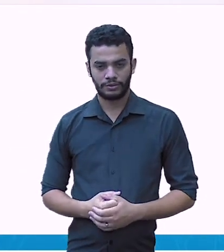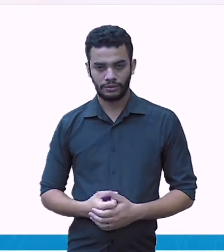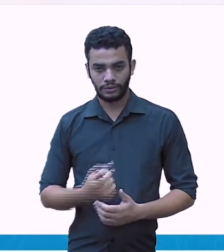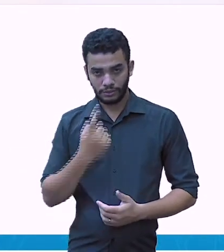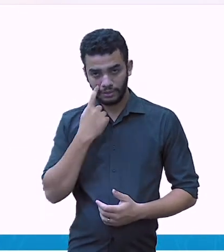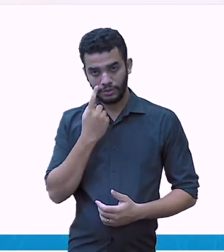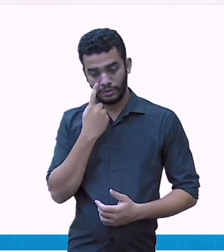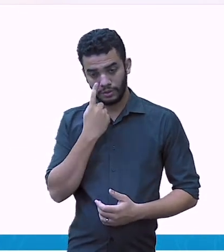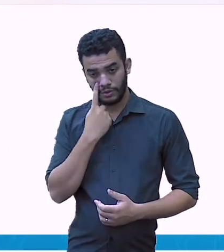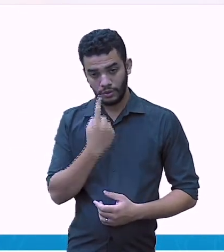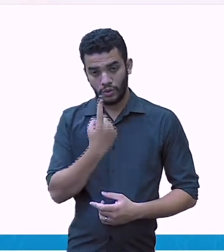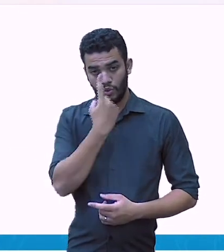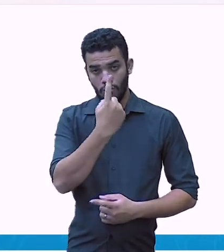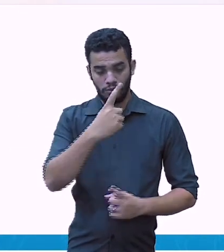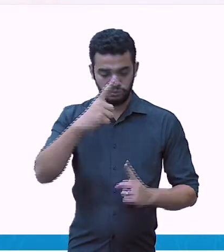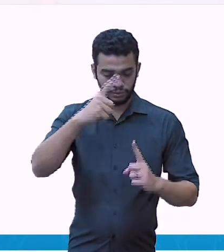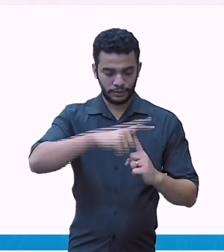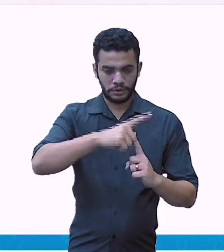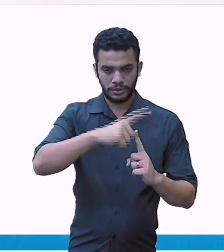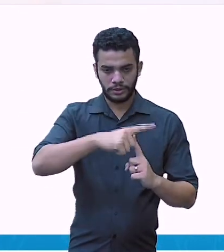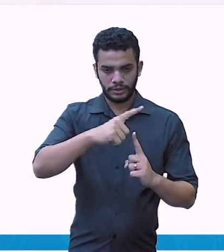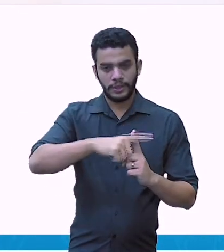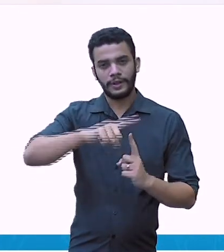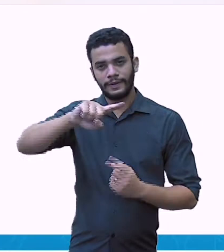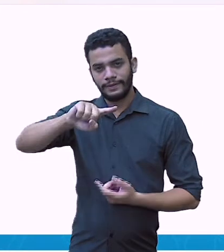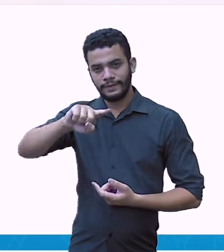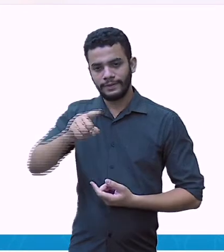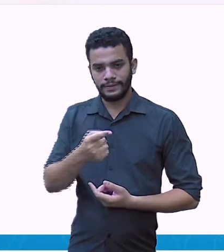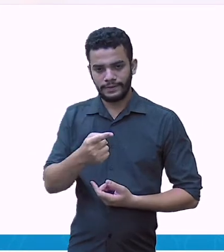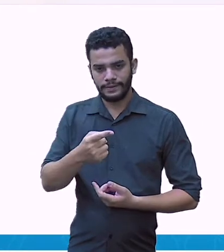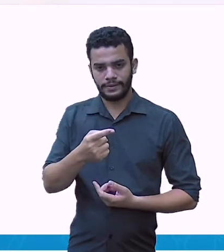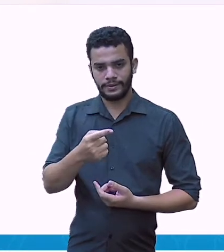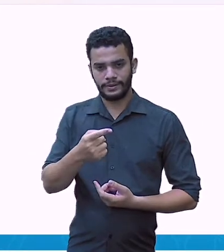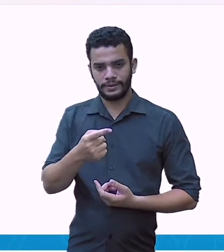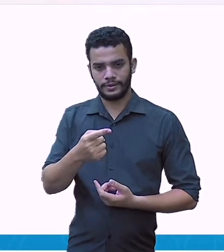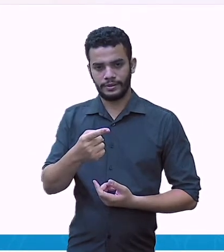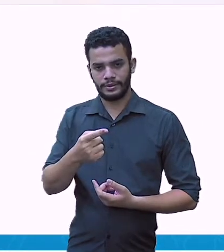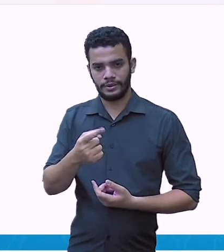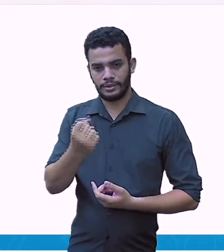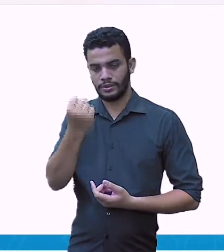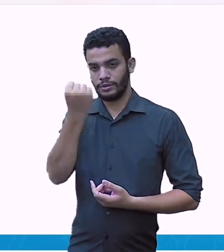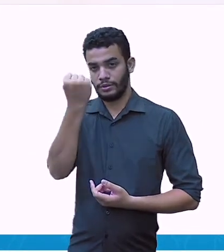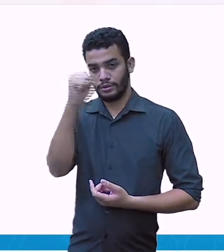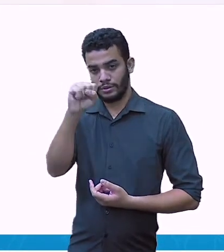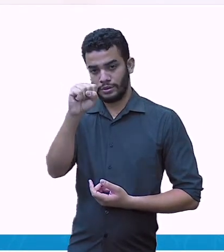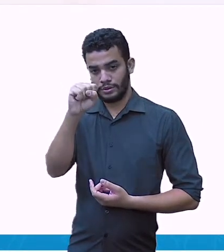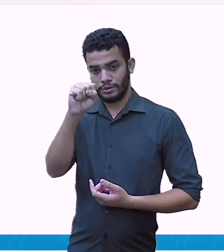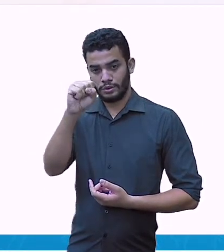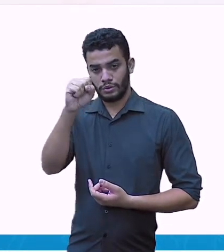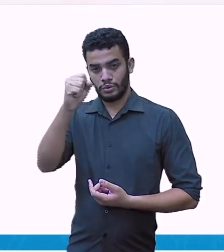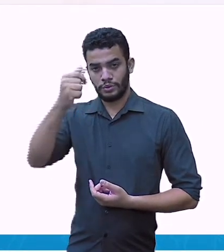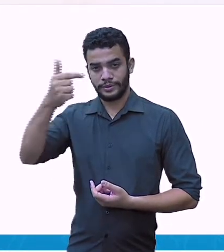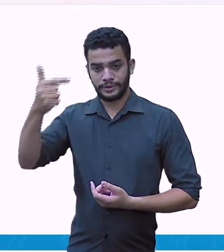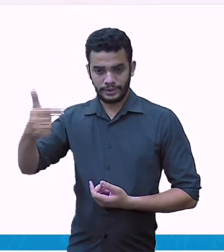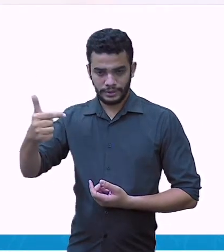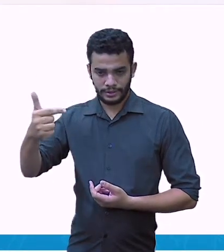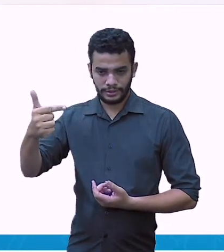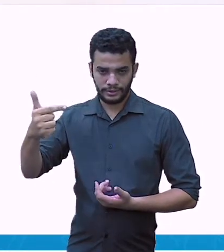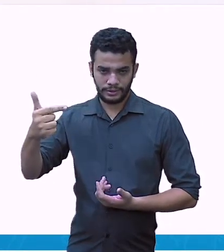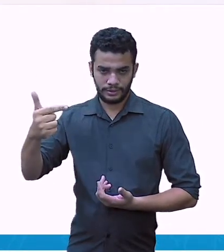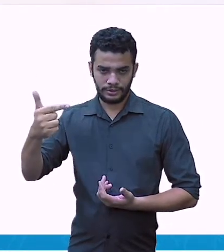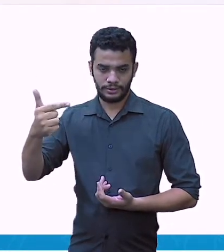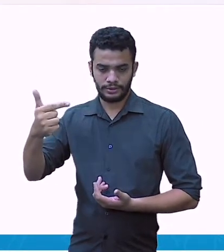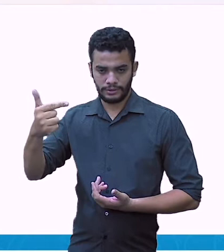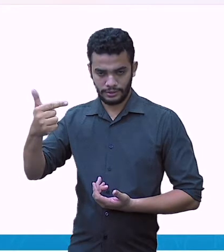1 inteiro, a vírgula, e agora eu tenho o quê? 8 décimos e tenho